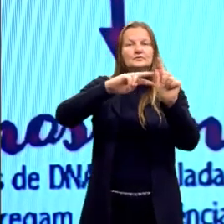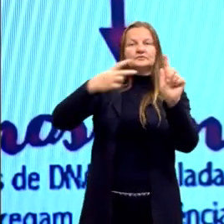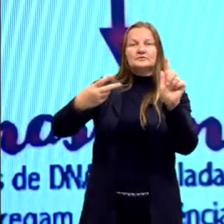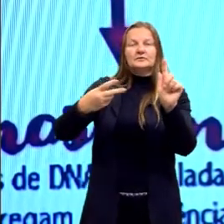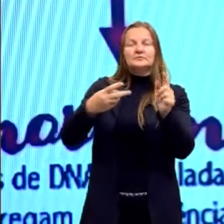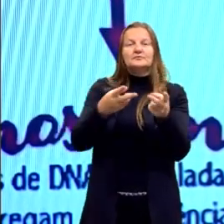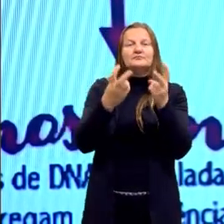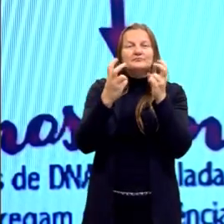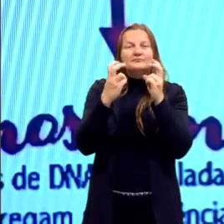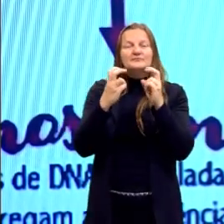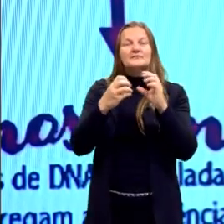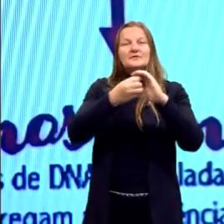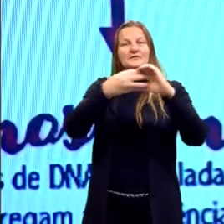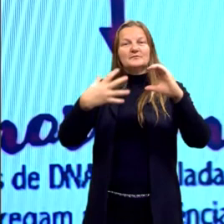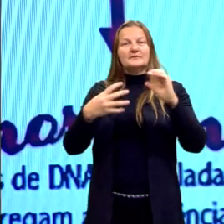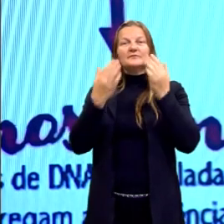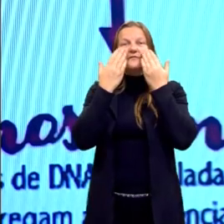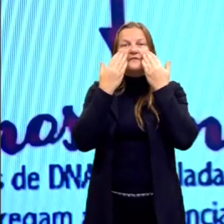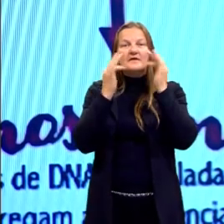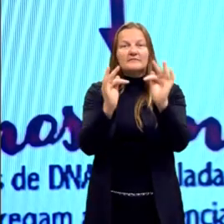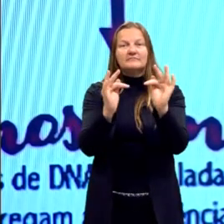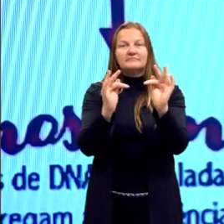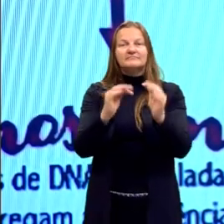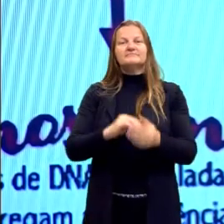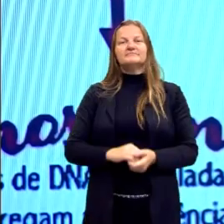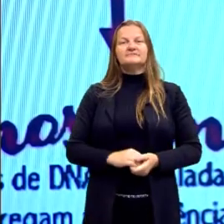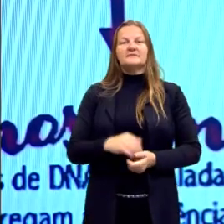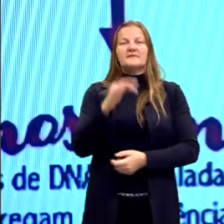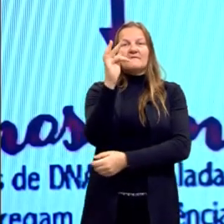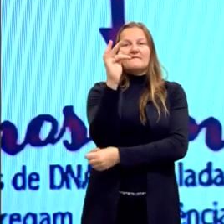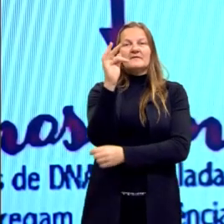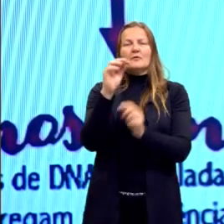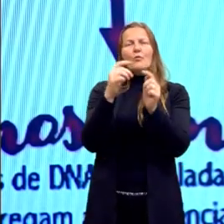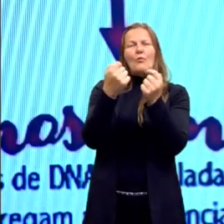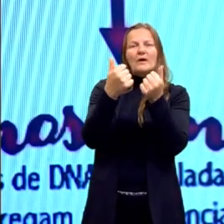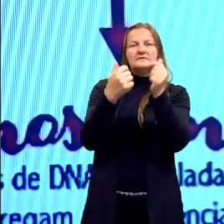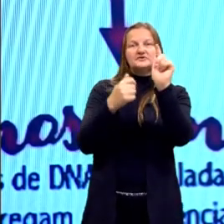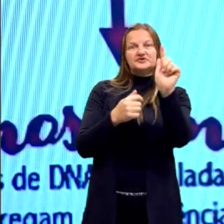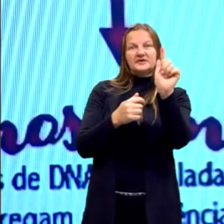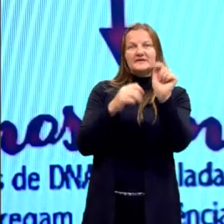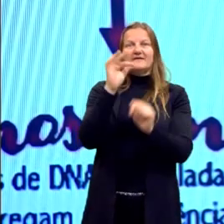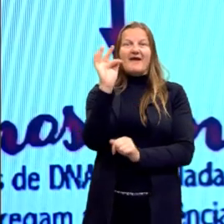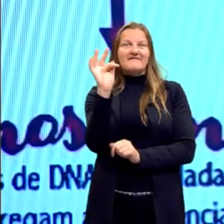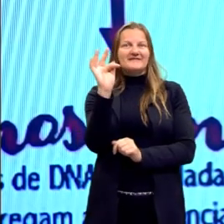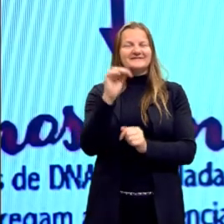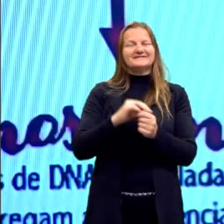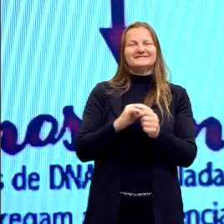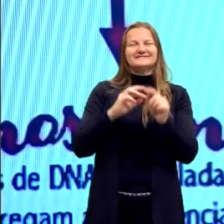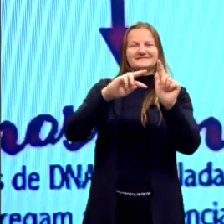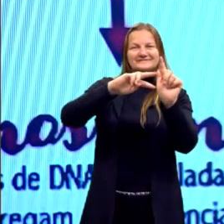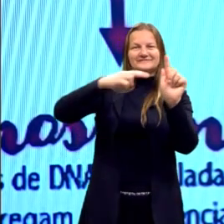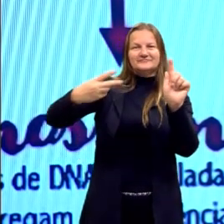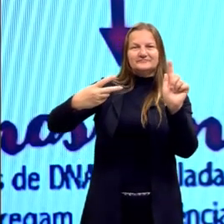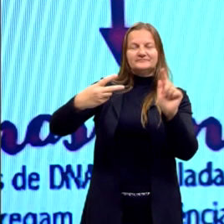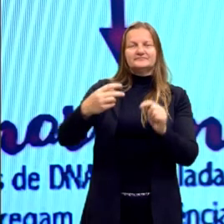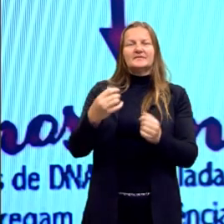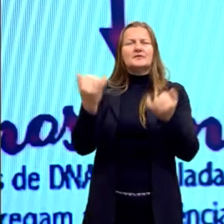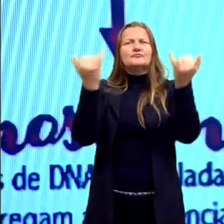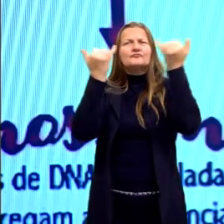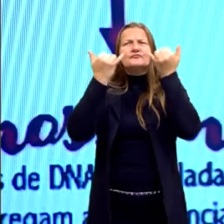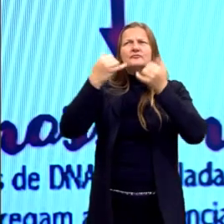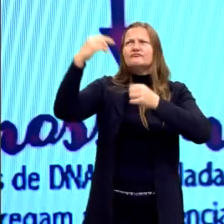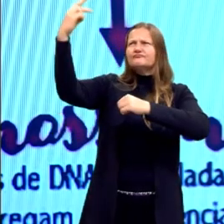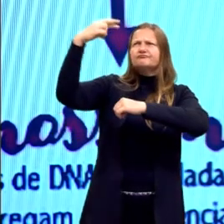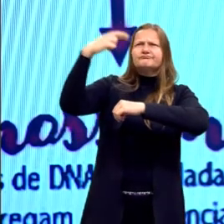Então, ela vai ser expressa no fenótipo. Claro que vai ter a interação do meio ambiente, por exemplo, radiações,